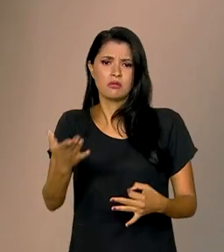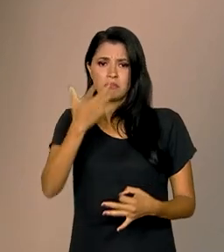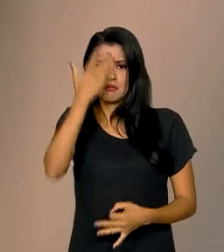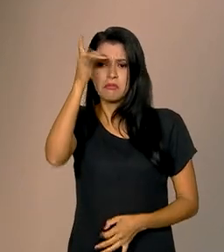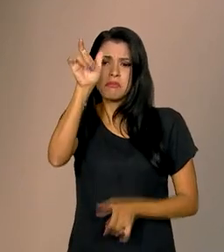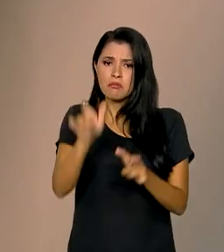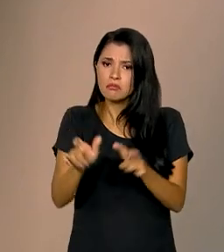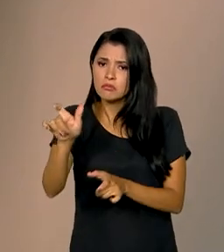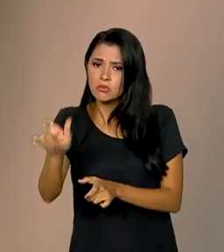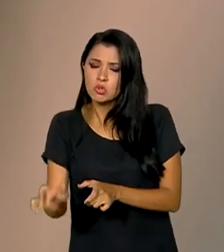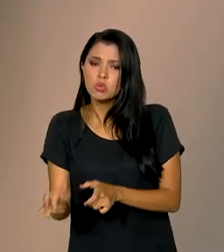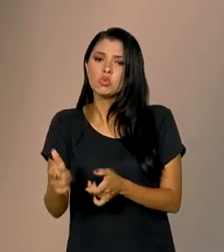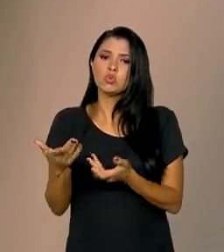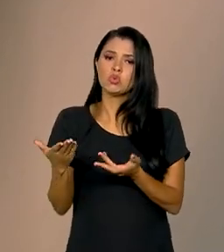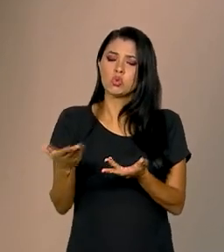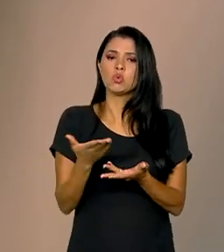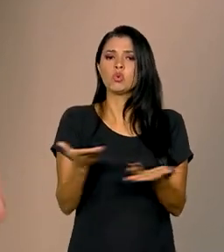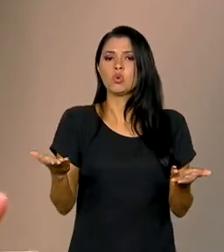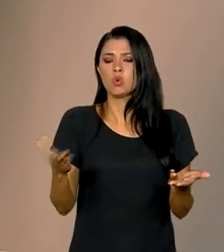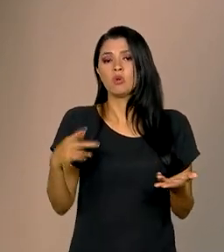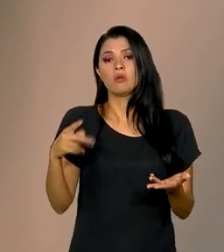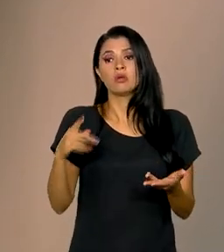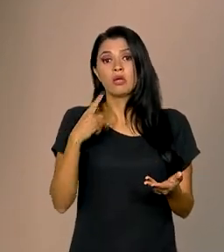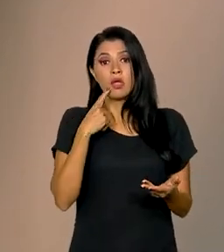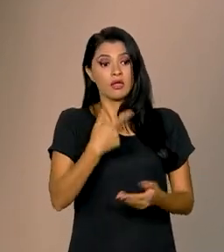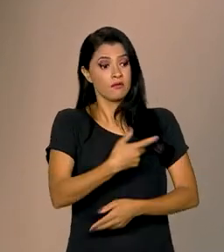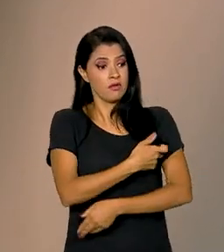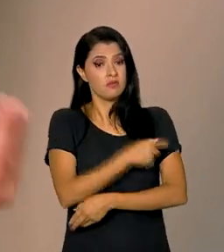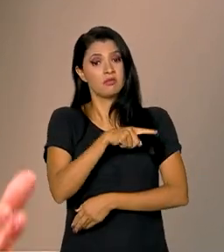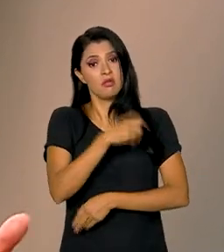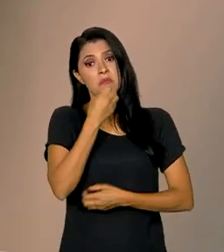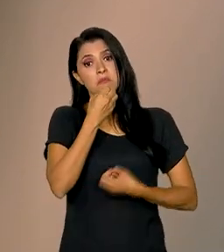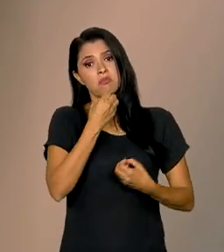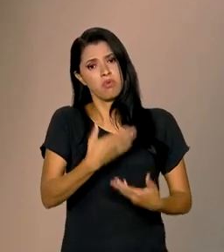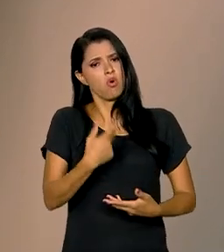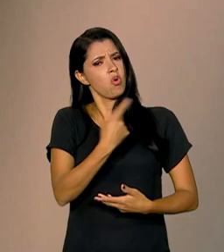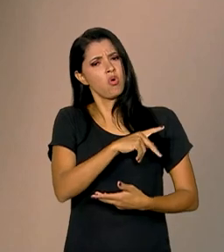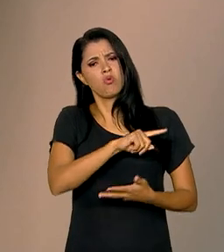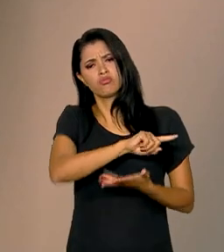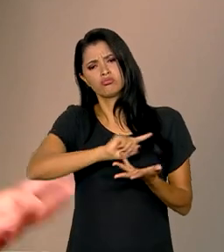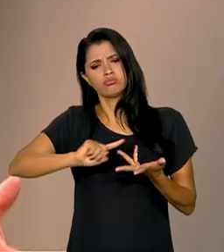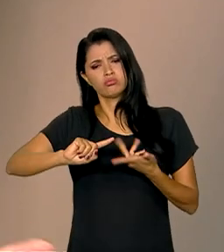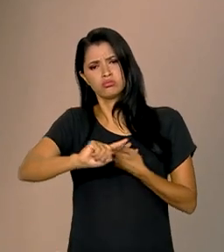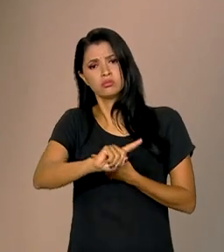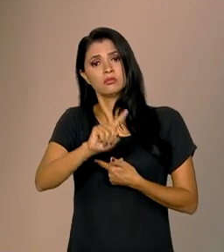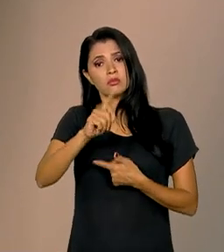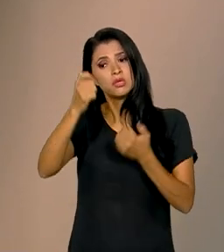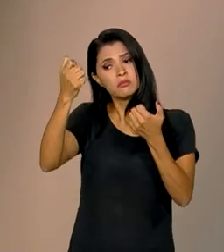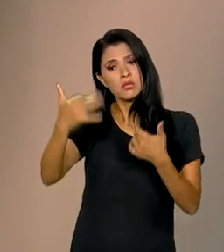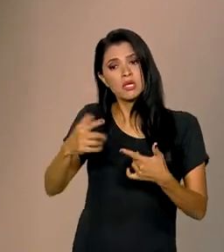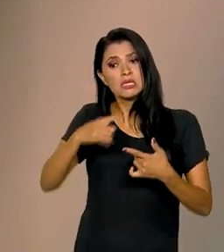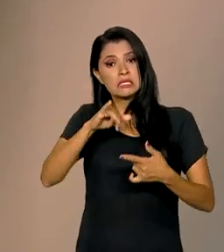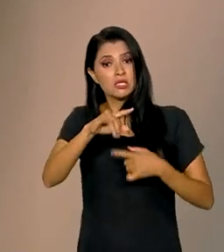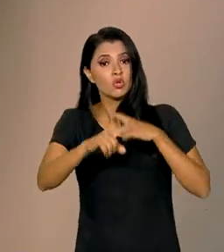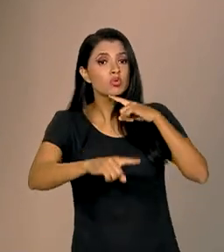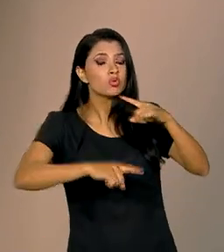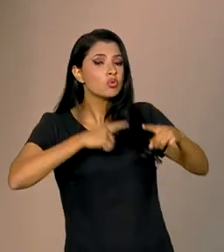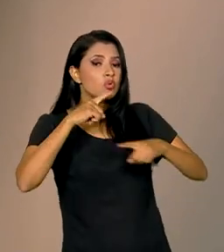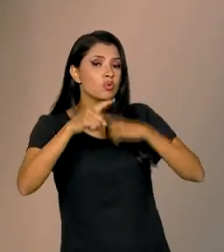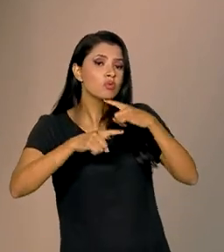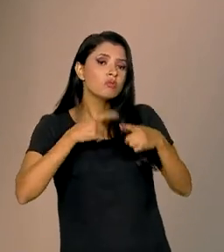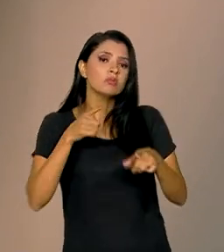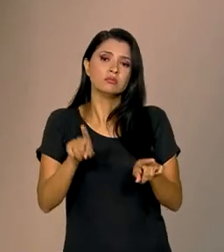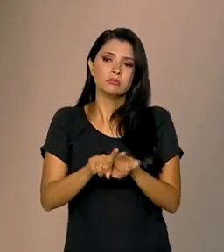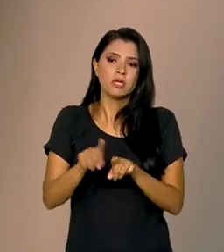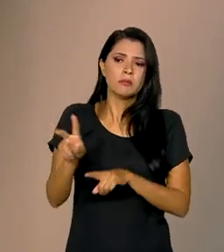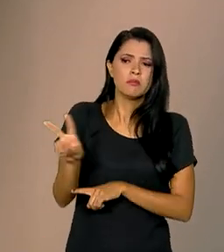cidadãos do efeito das vacinas, do seu benefício, esclarecendo dúvidas e também